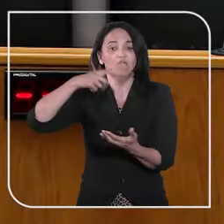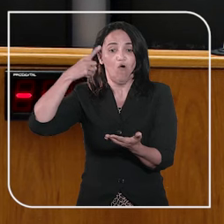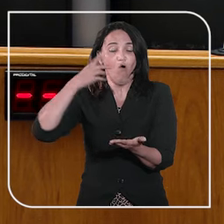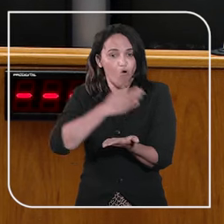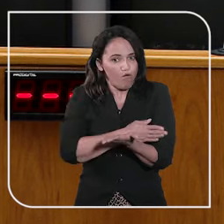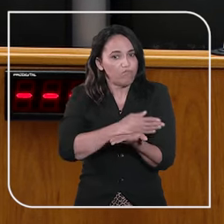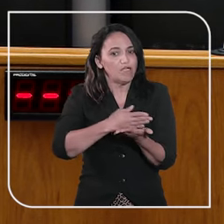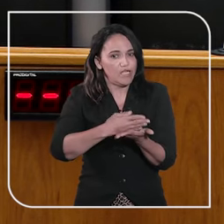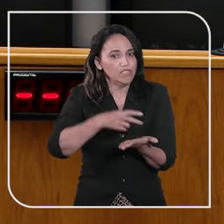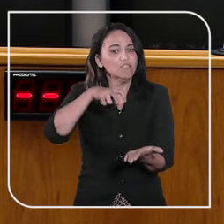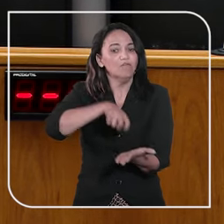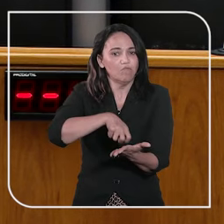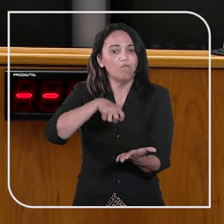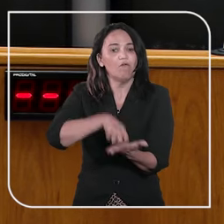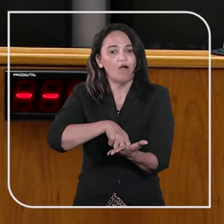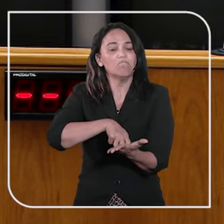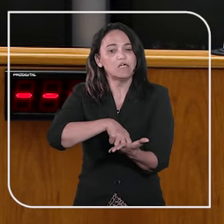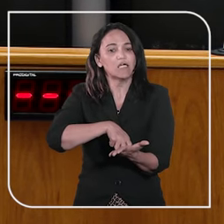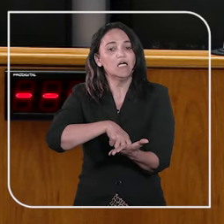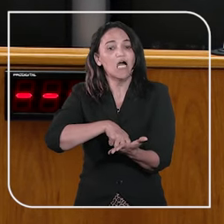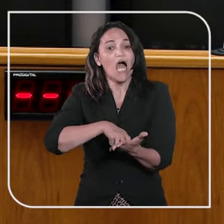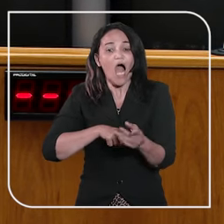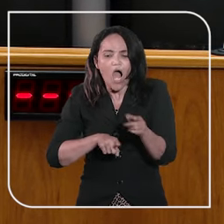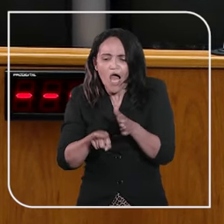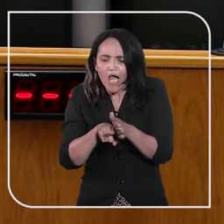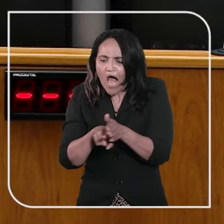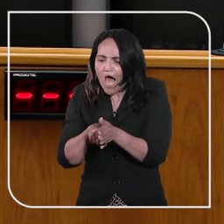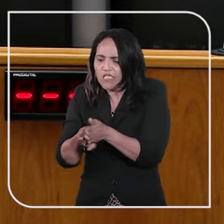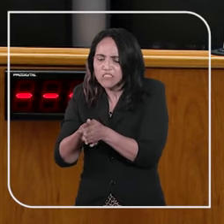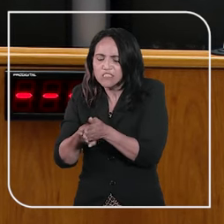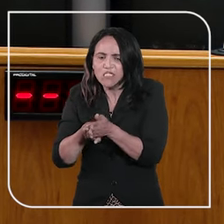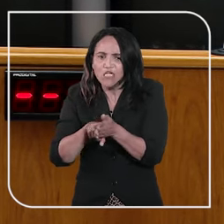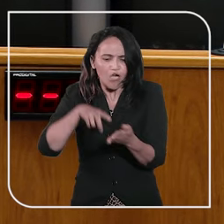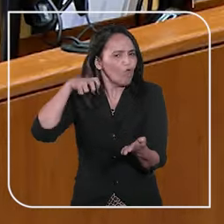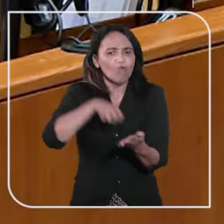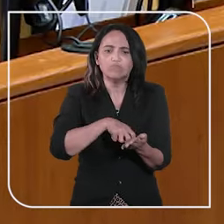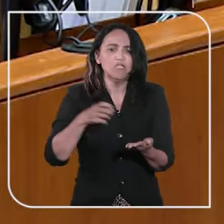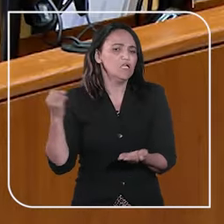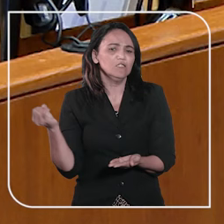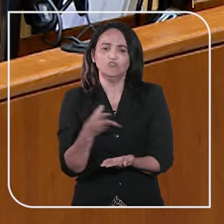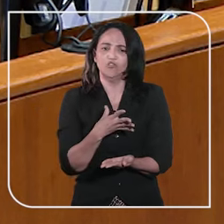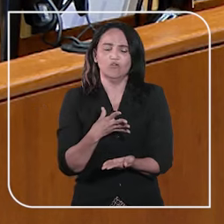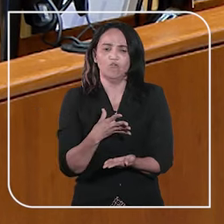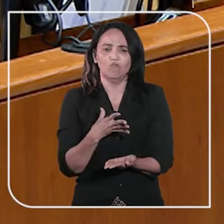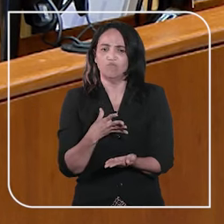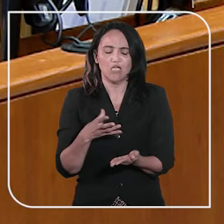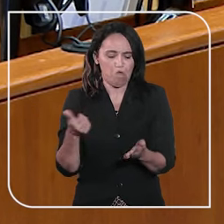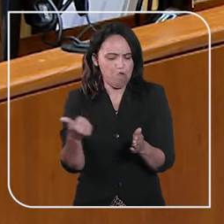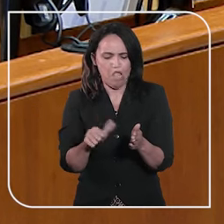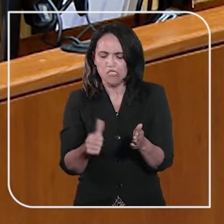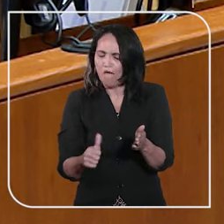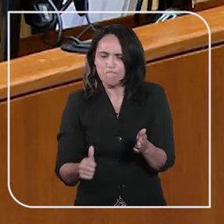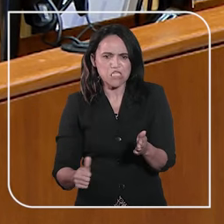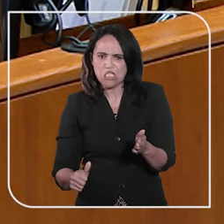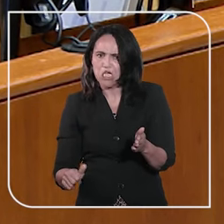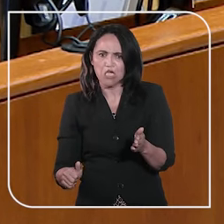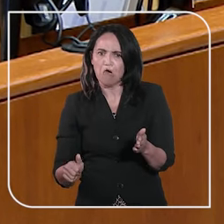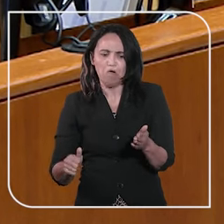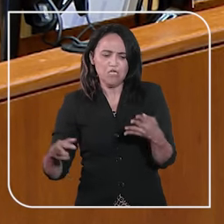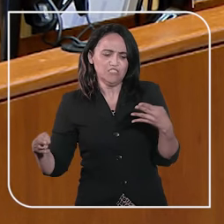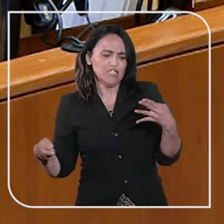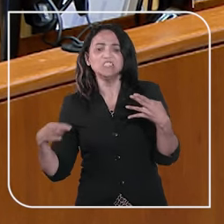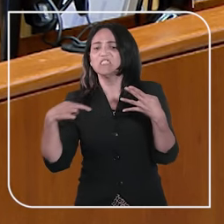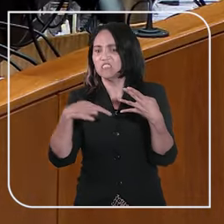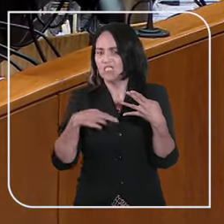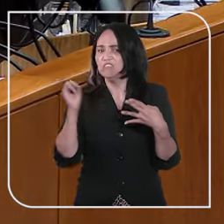A análise do STJ não entra no mérito da condenação criminal, ou seja, não reexamina os fundamentos da